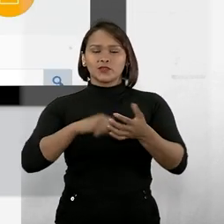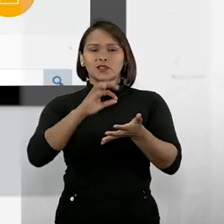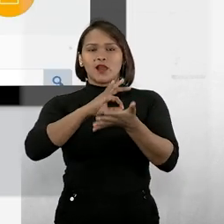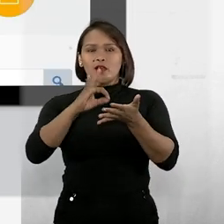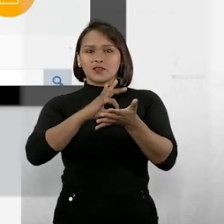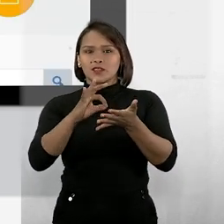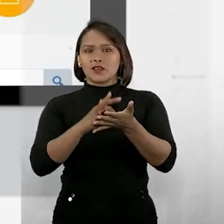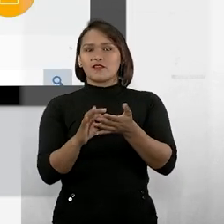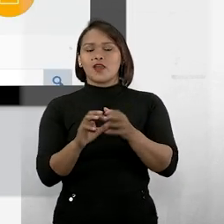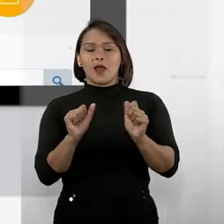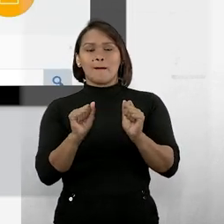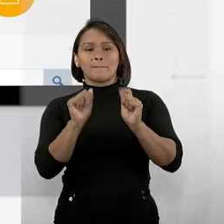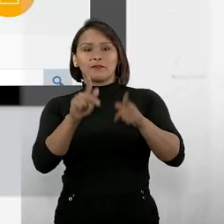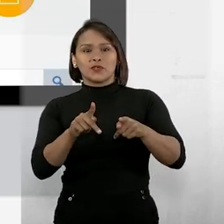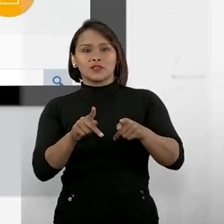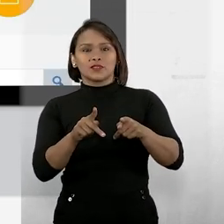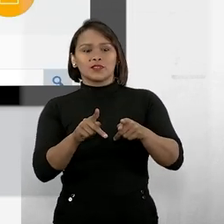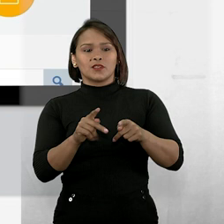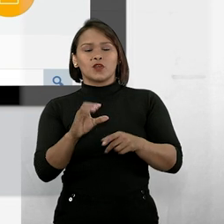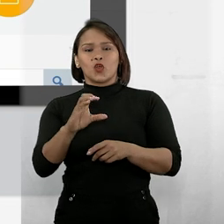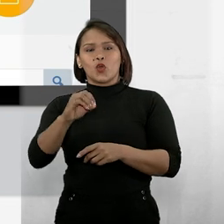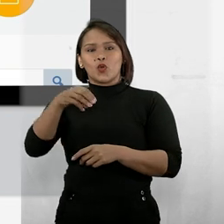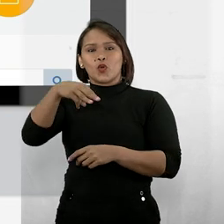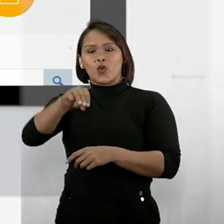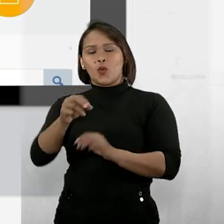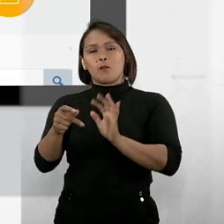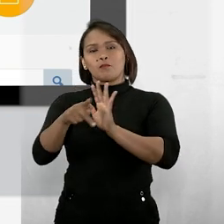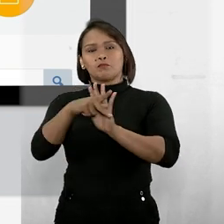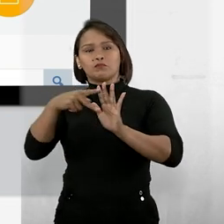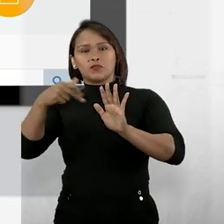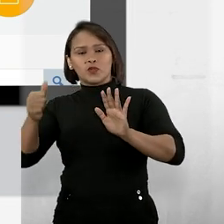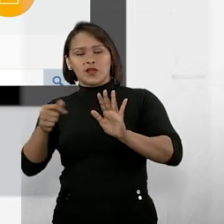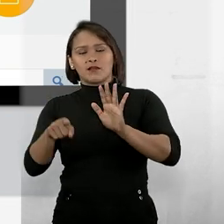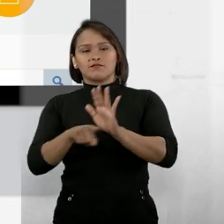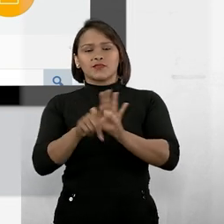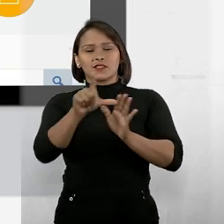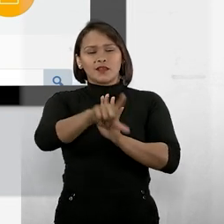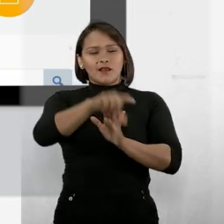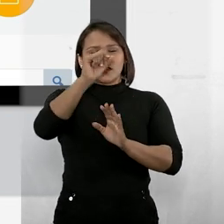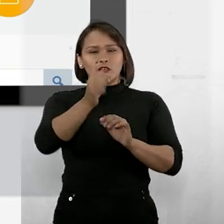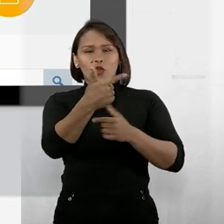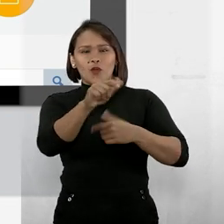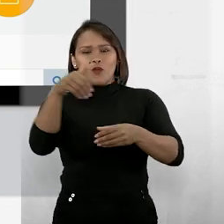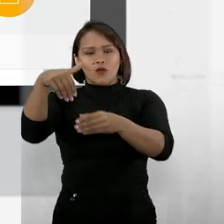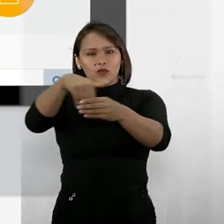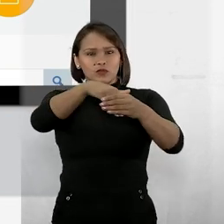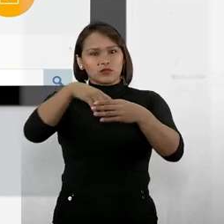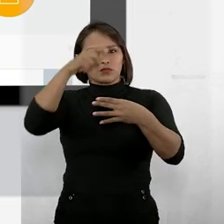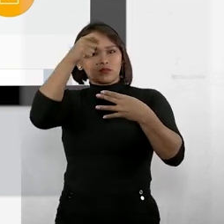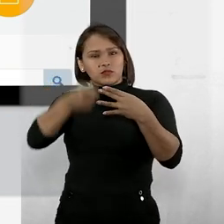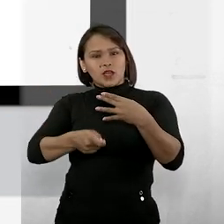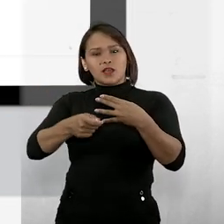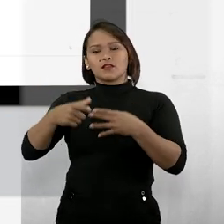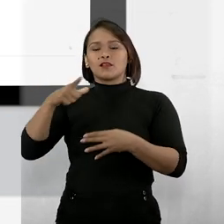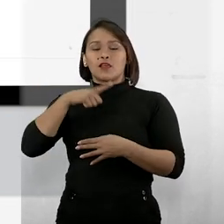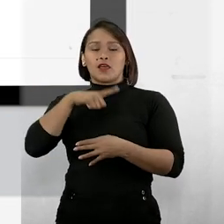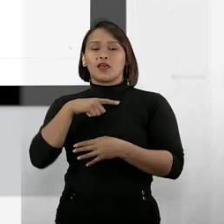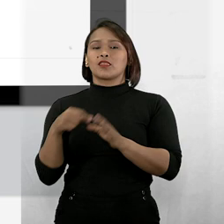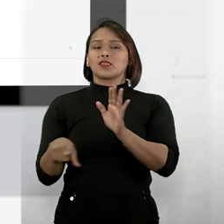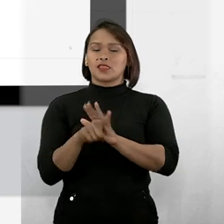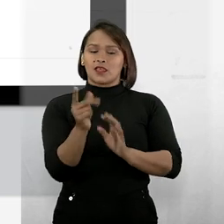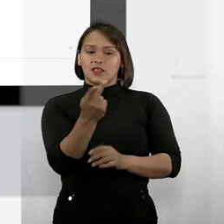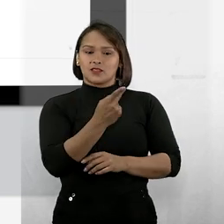escrever Aposentadoria com Rural, são resgatados acórdons ou decisões monocráticas que